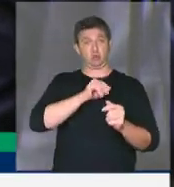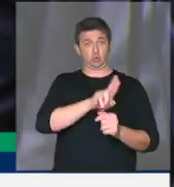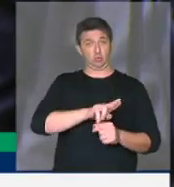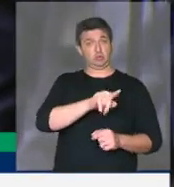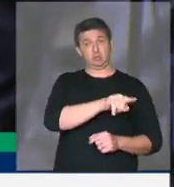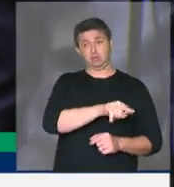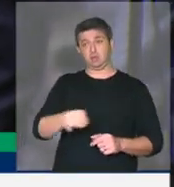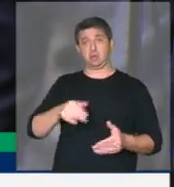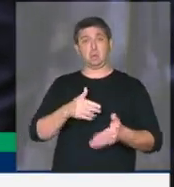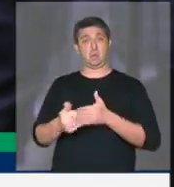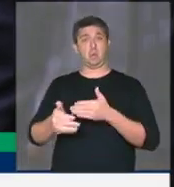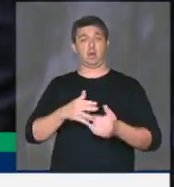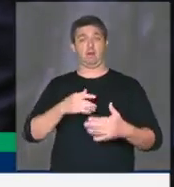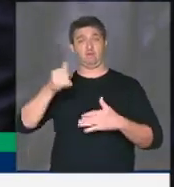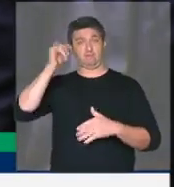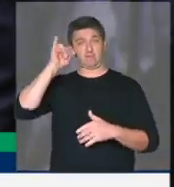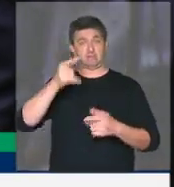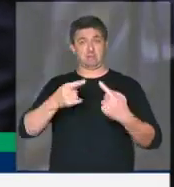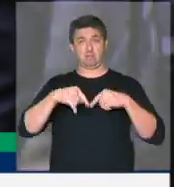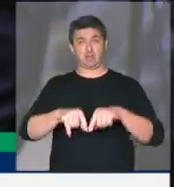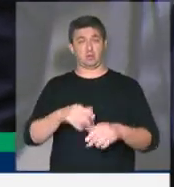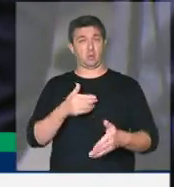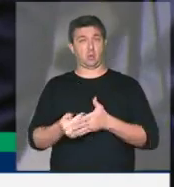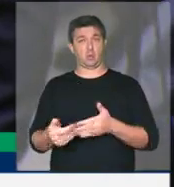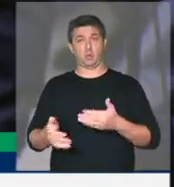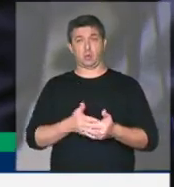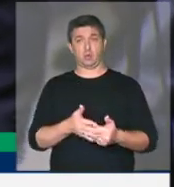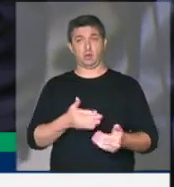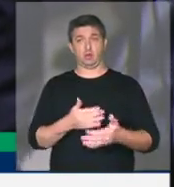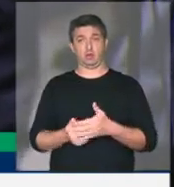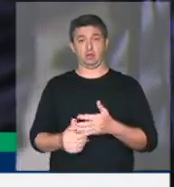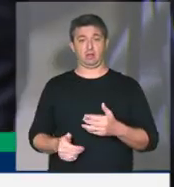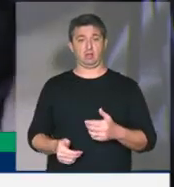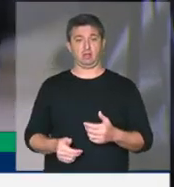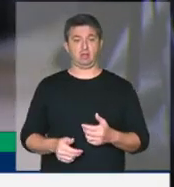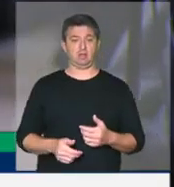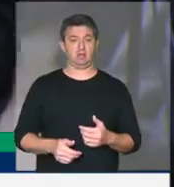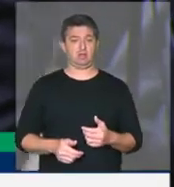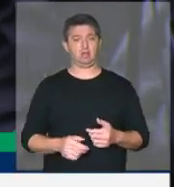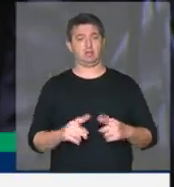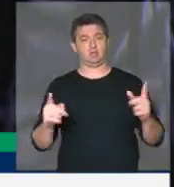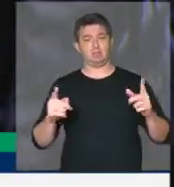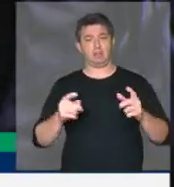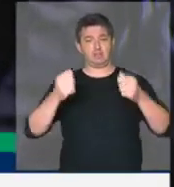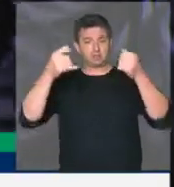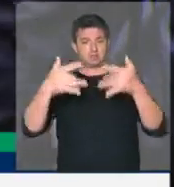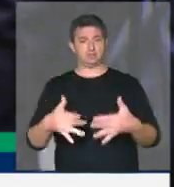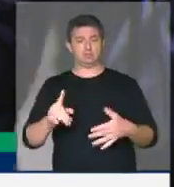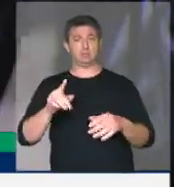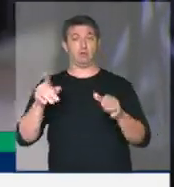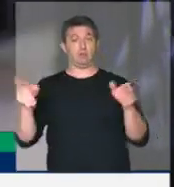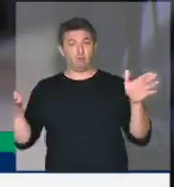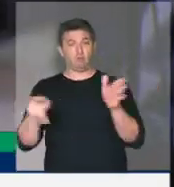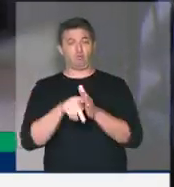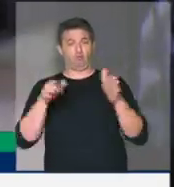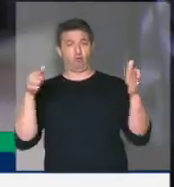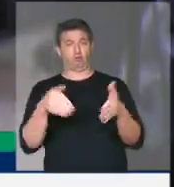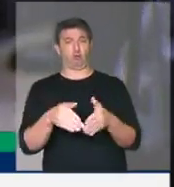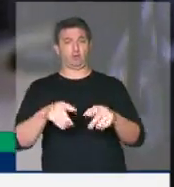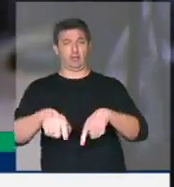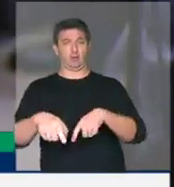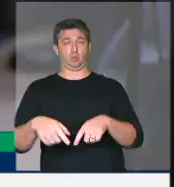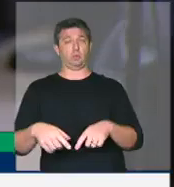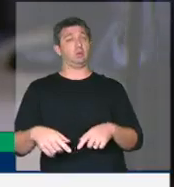utilizado para qualquer operação de créditos sem especificar que é para a agricultura, fugindo